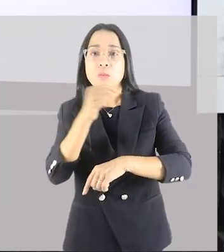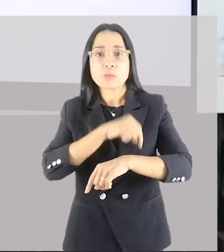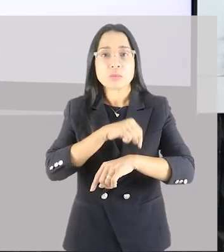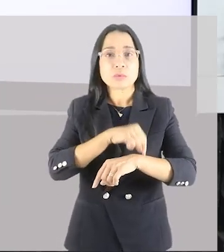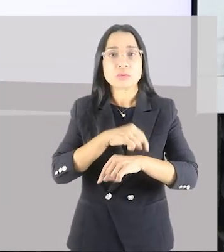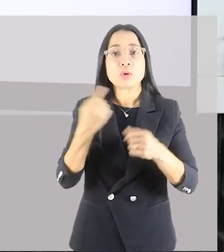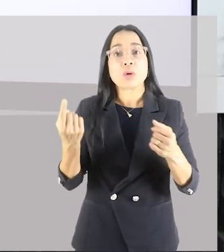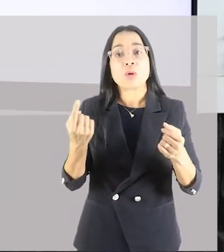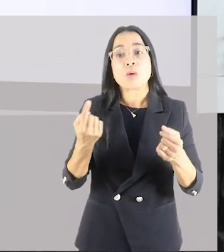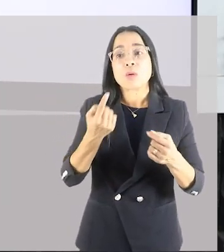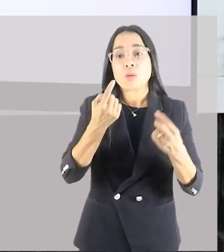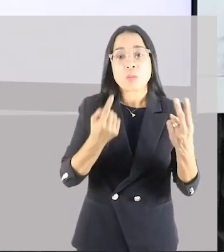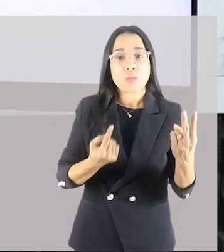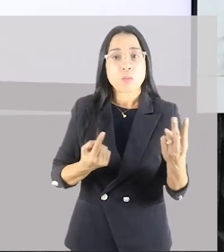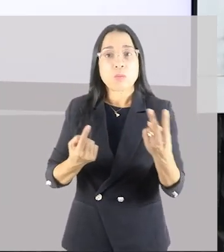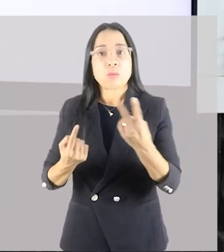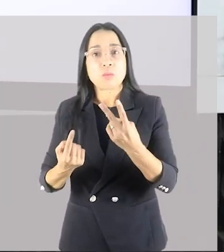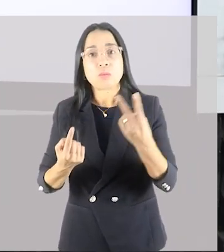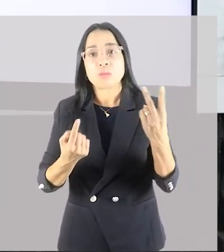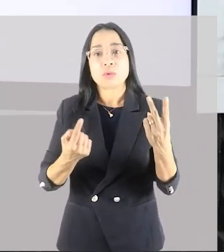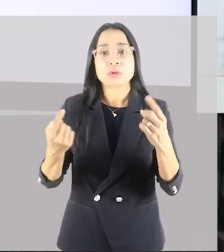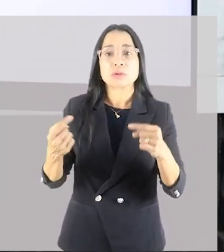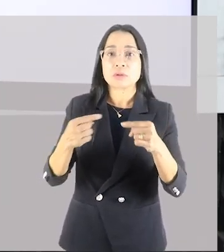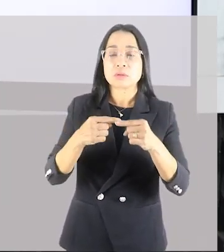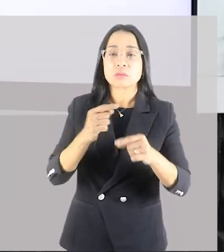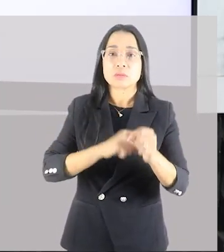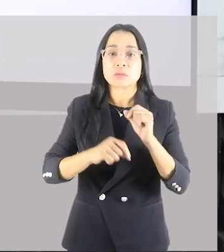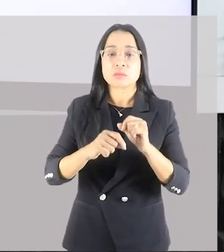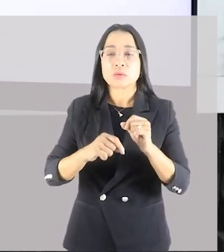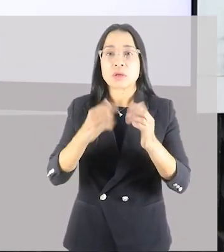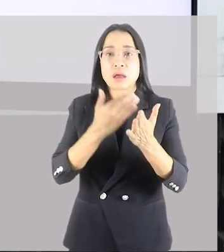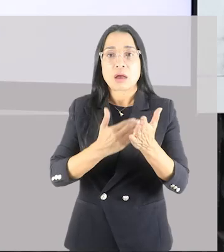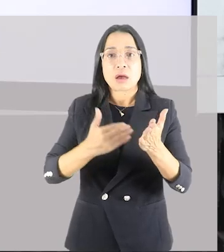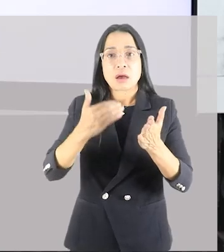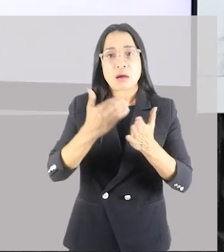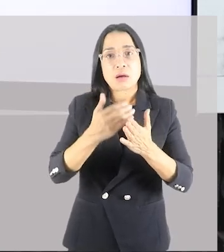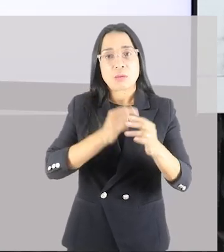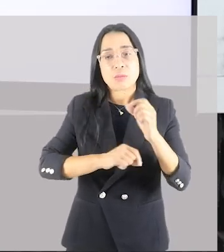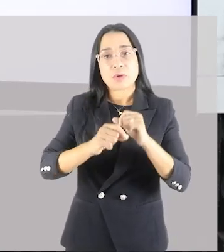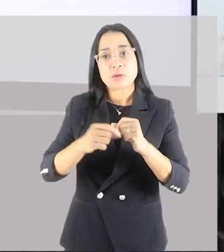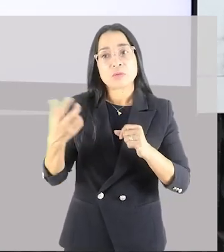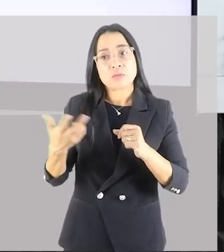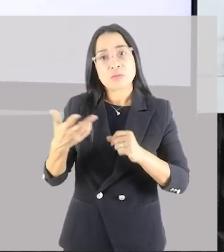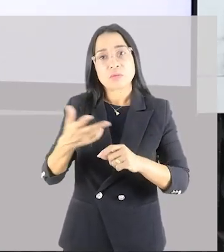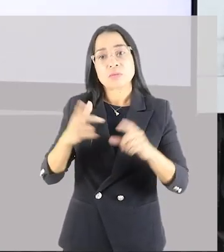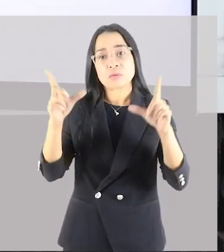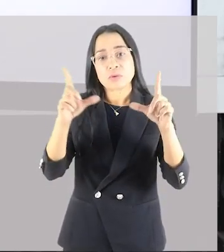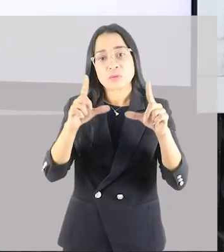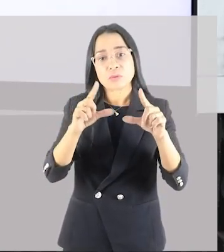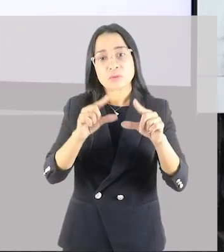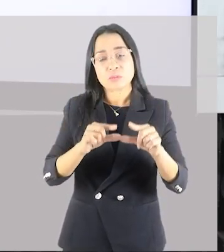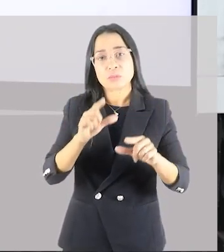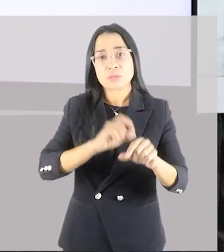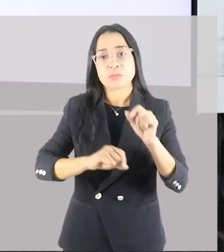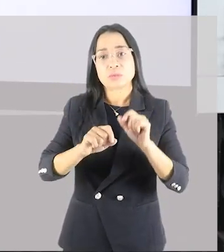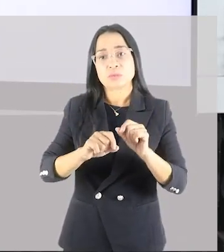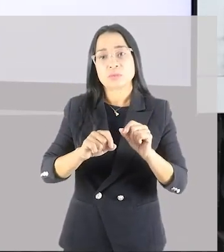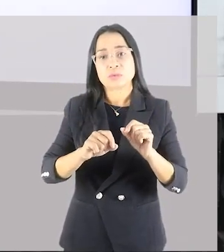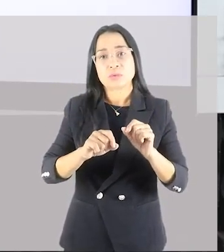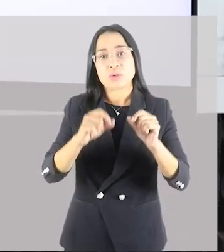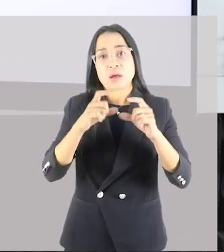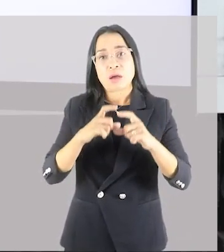relacionado ao outro. E, geralmente, quando eu aumento o volume, eu diminuo a intensidade. Quando eu aumento a